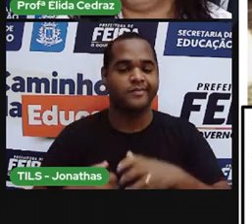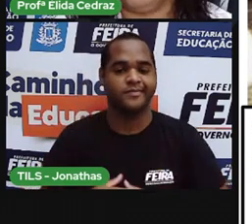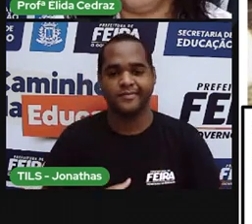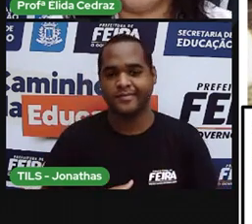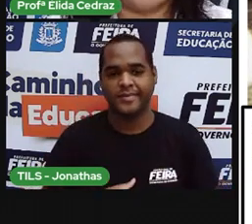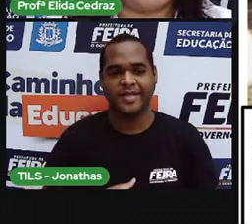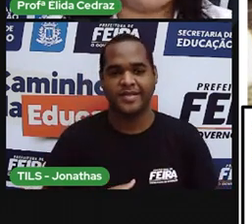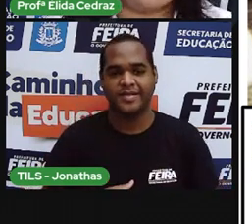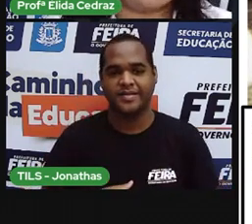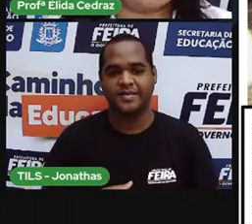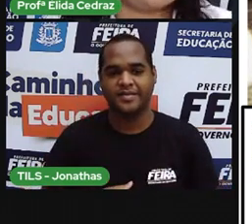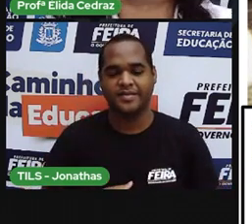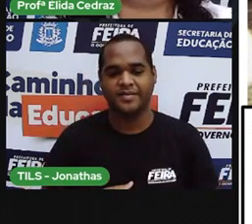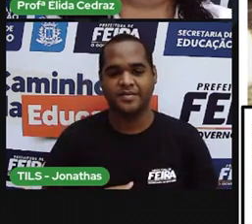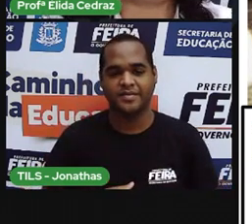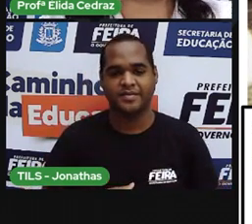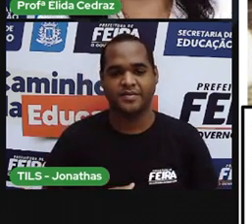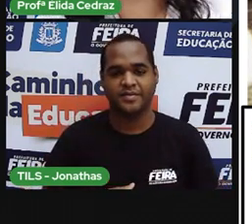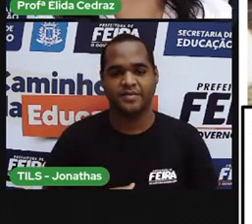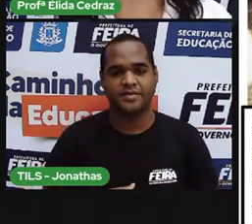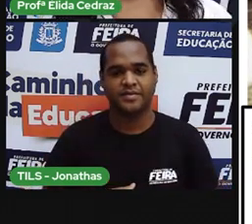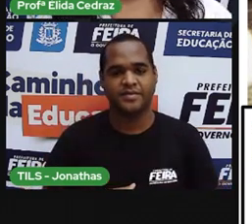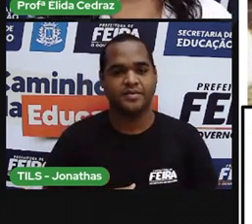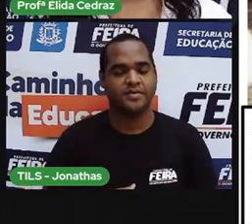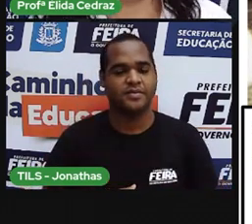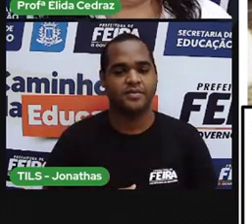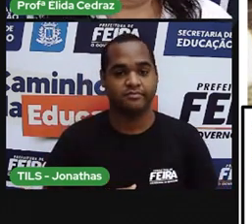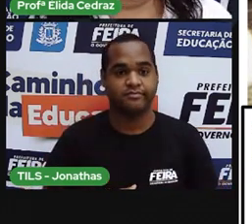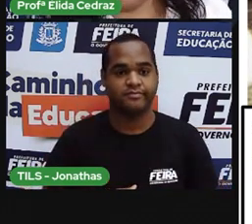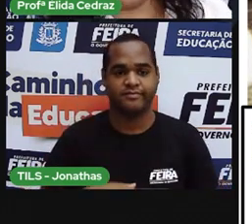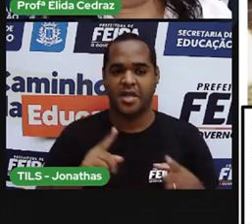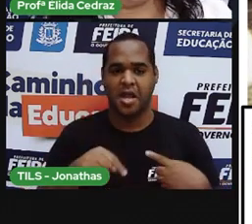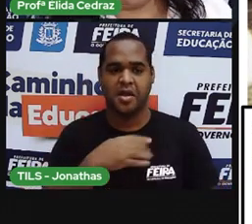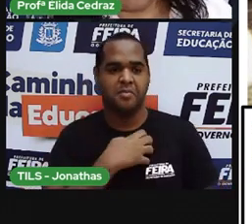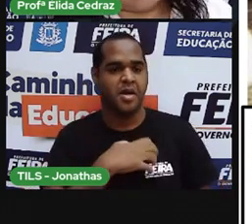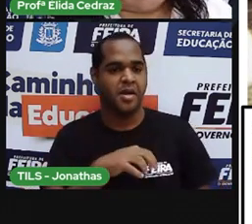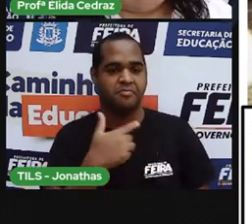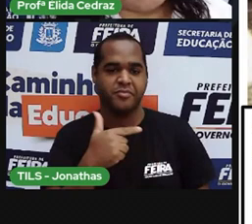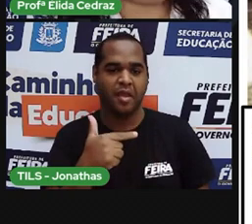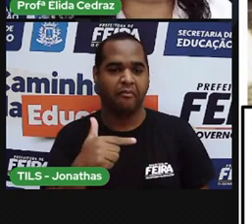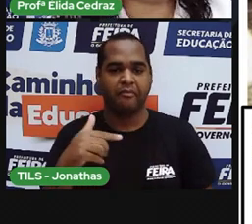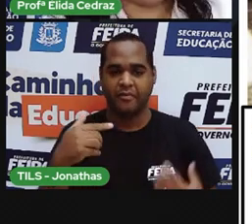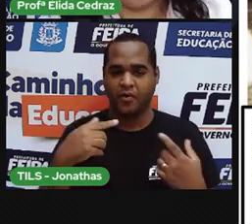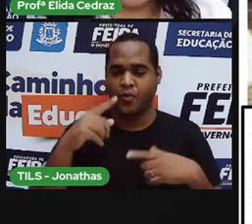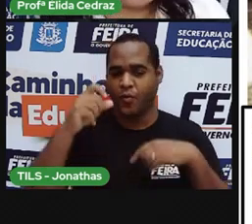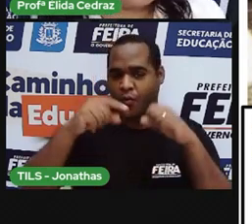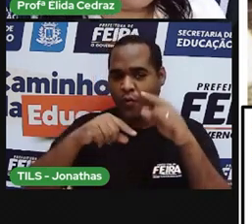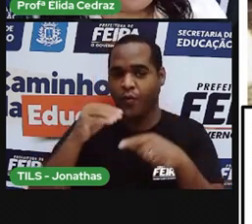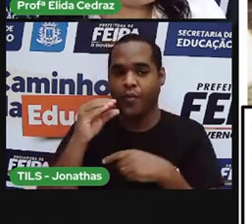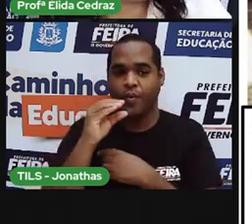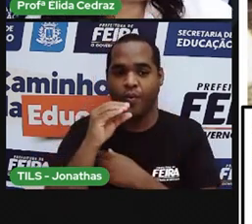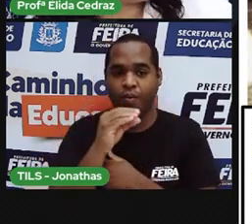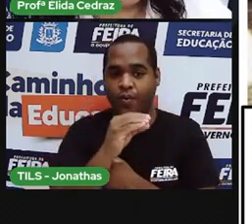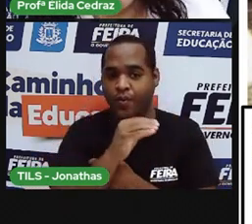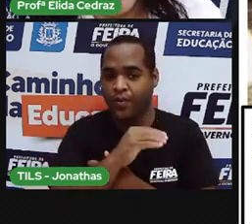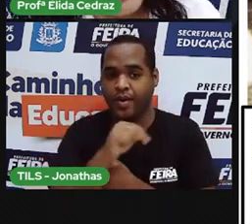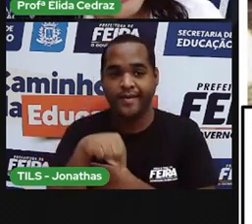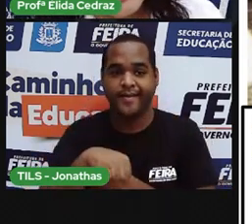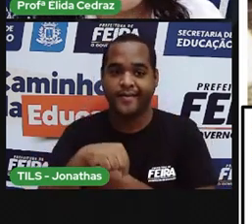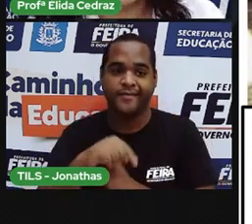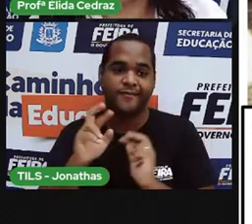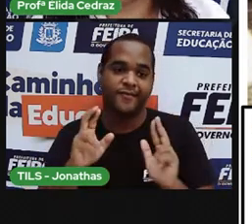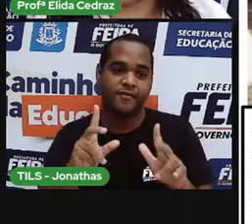Tipo, essa profissão não existiria aqui na Bahia, porque na Bahia não neva, não congela a água na